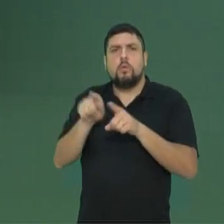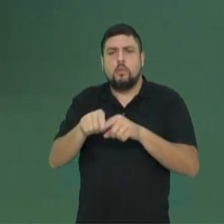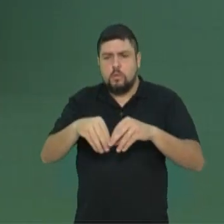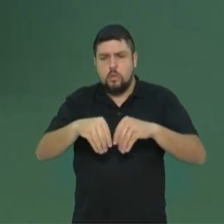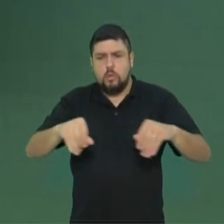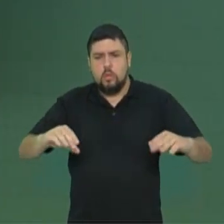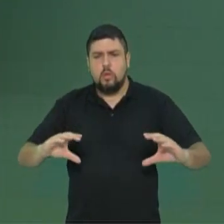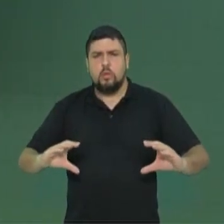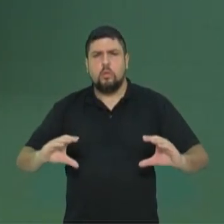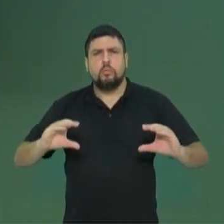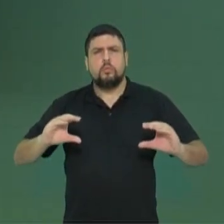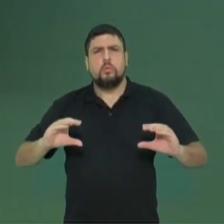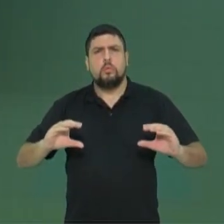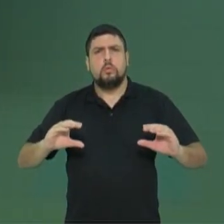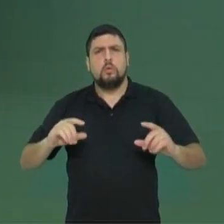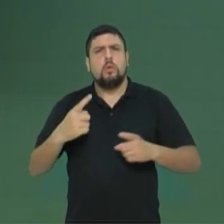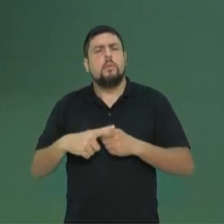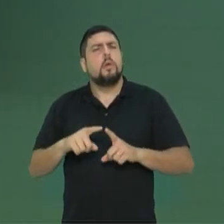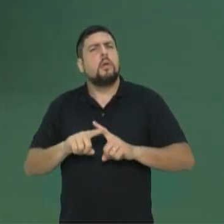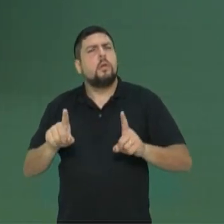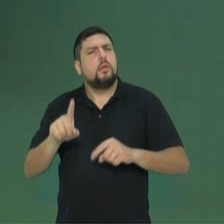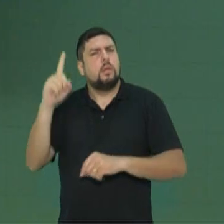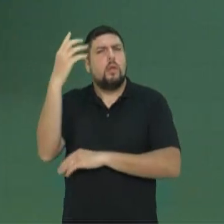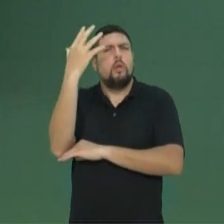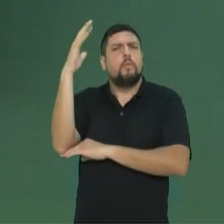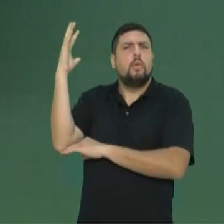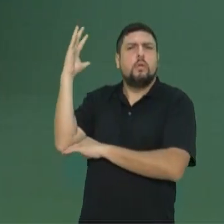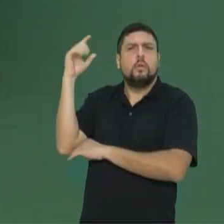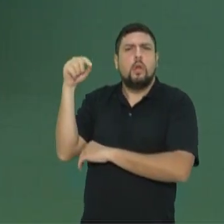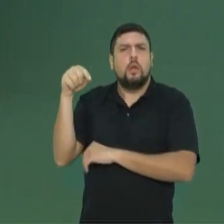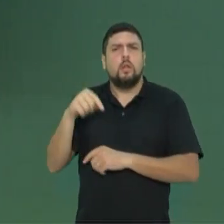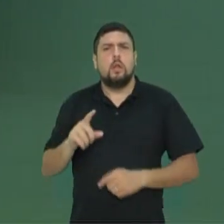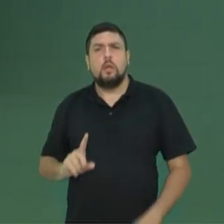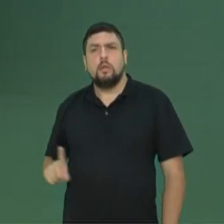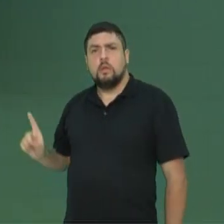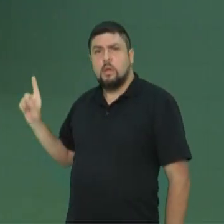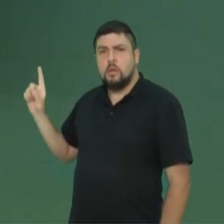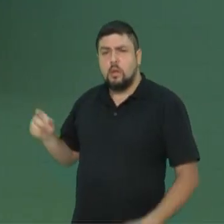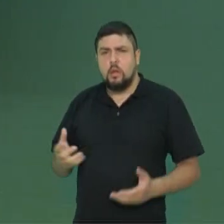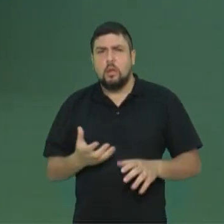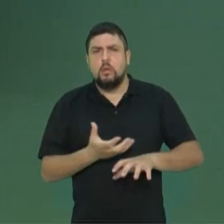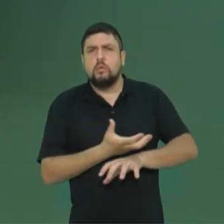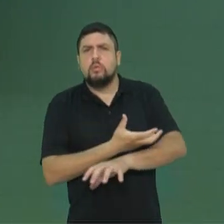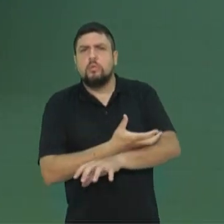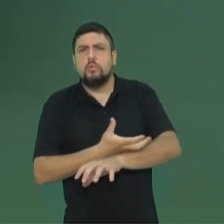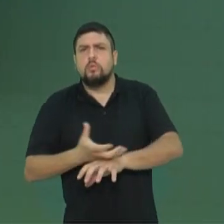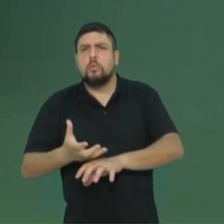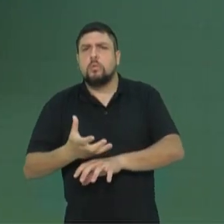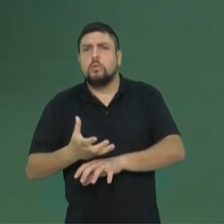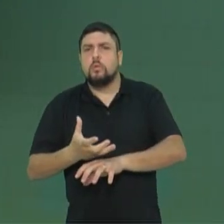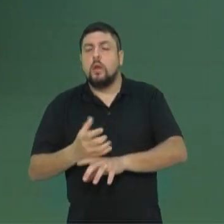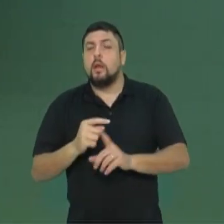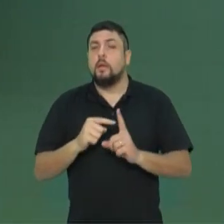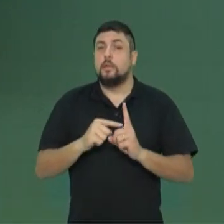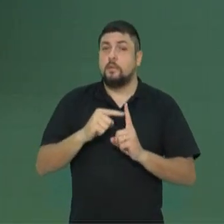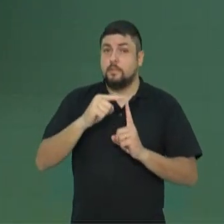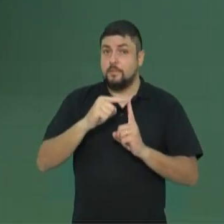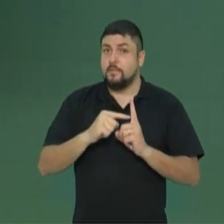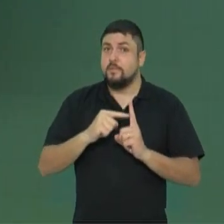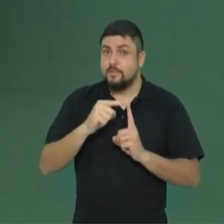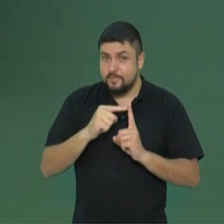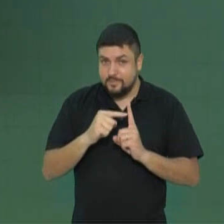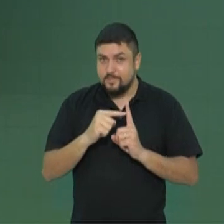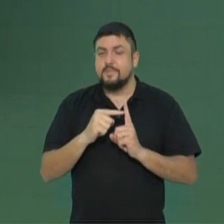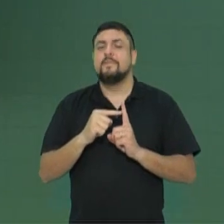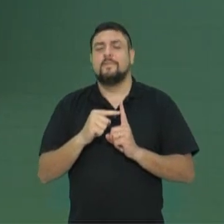Por que que lá é uma floresta e aqui é um campo? Qual a composição desse solo? Qual é a temperatura aqui, né? Tem mais isso.